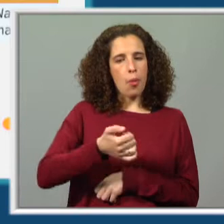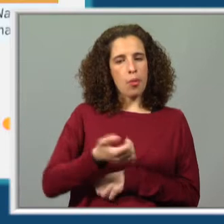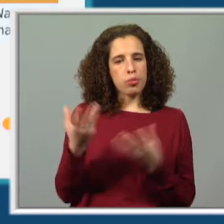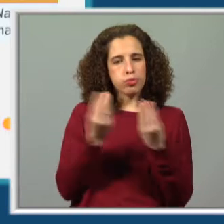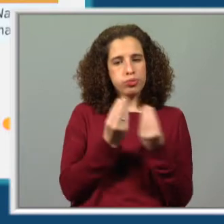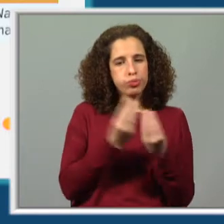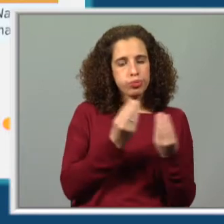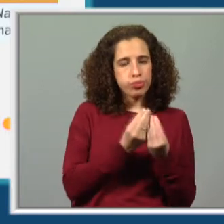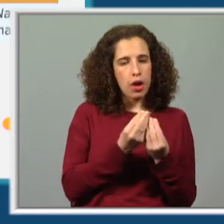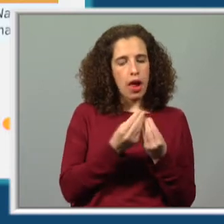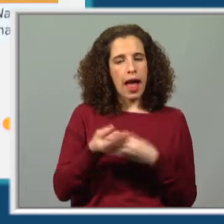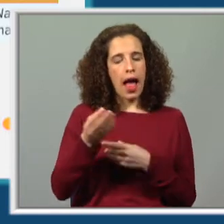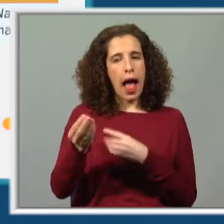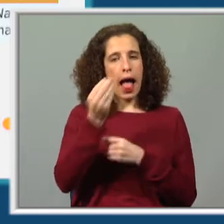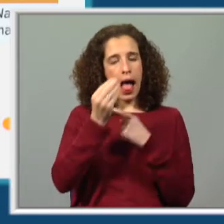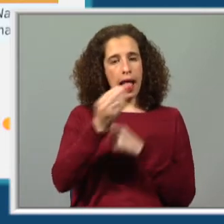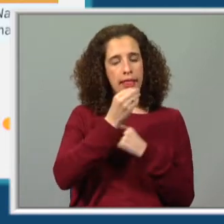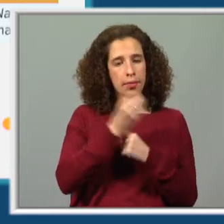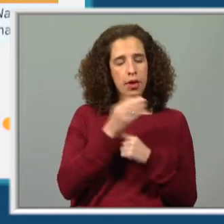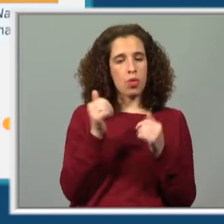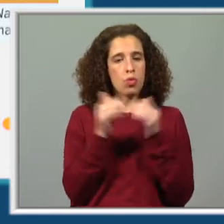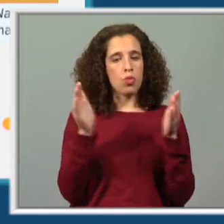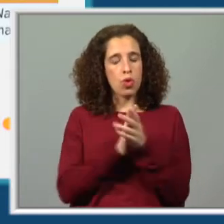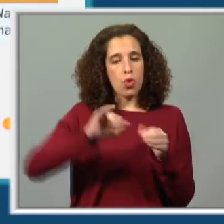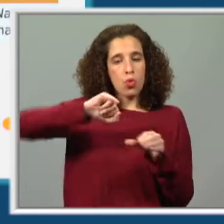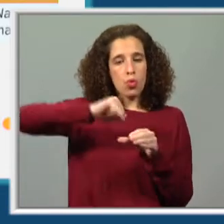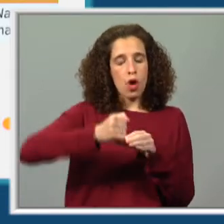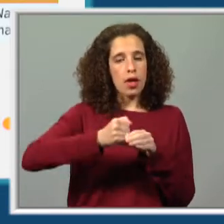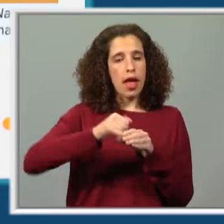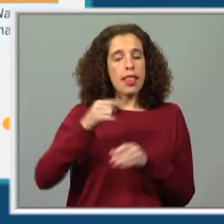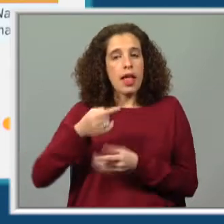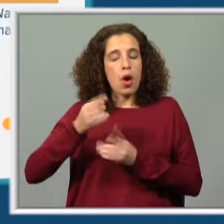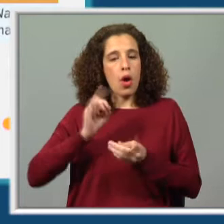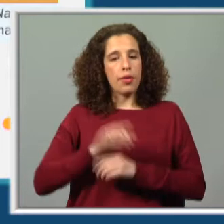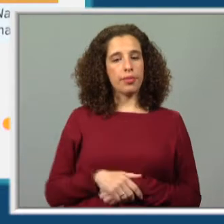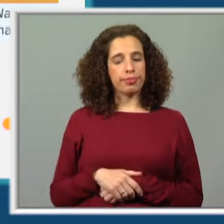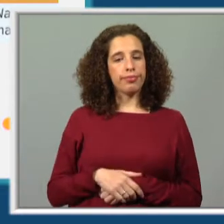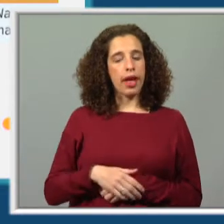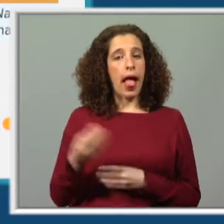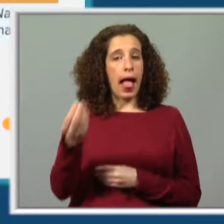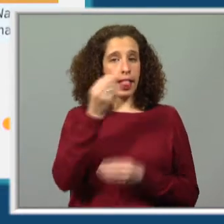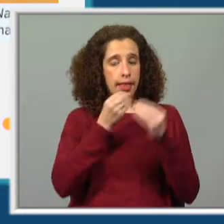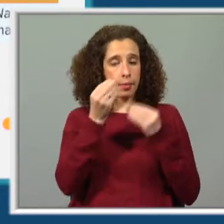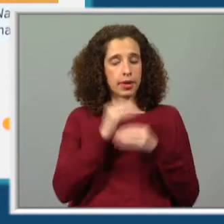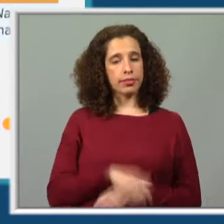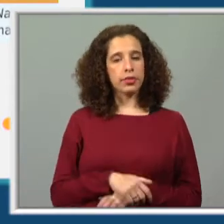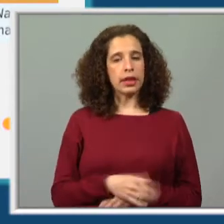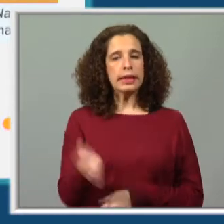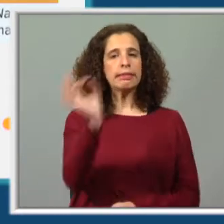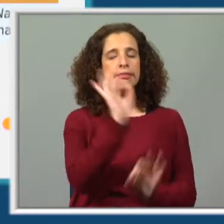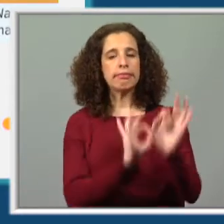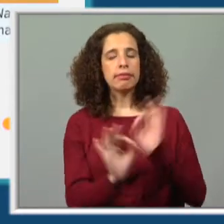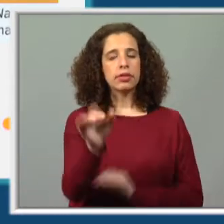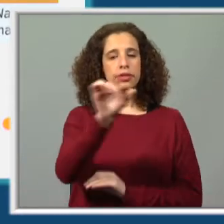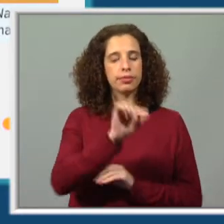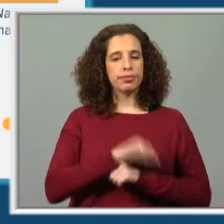alimentação para que todo o formigueiro tenha o quê? Alimento. E tratam também